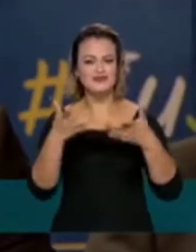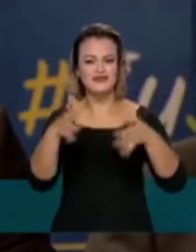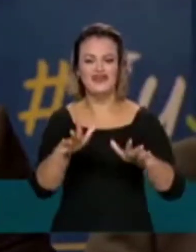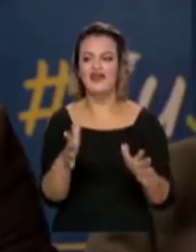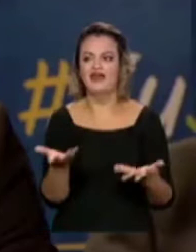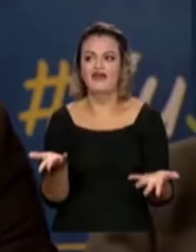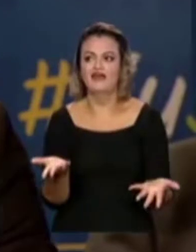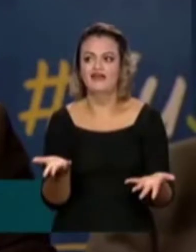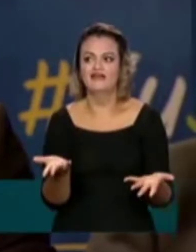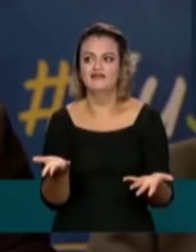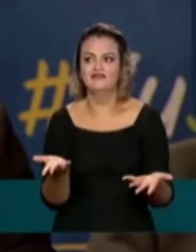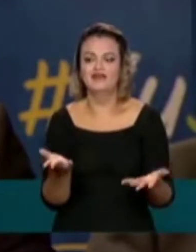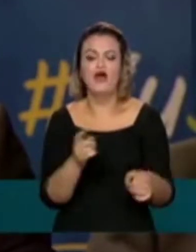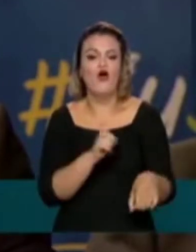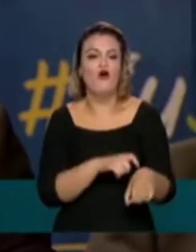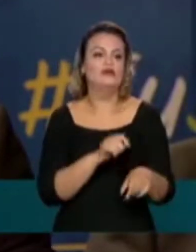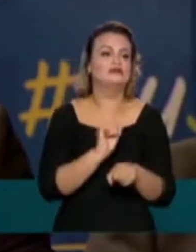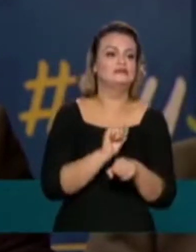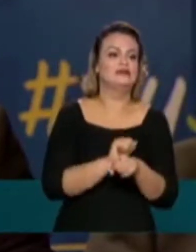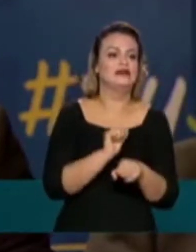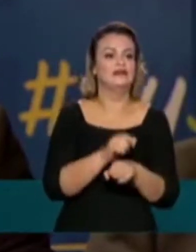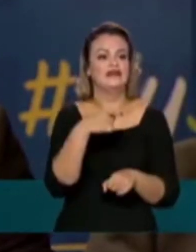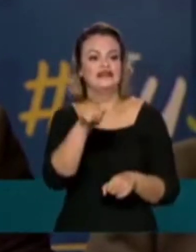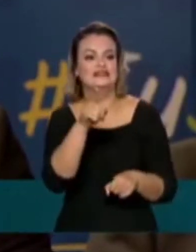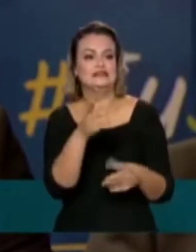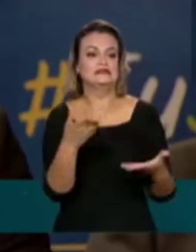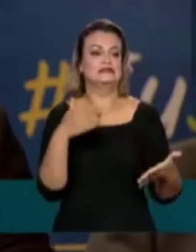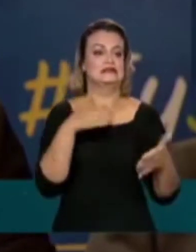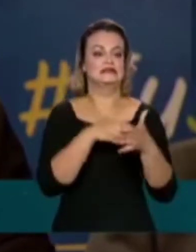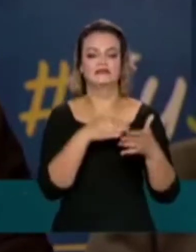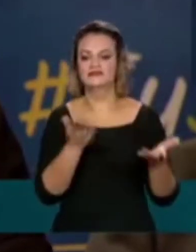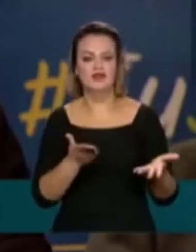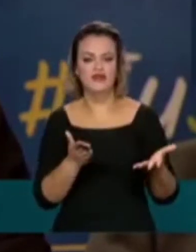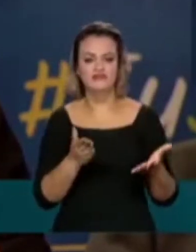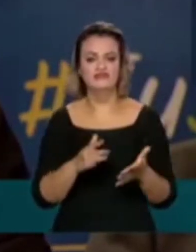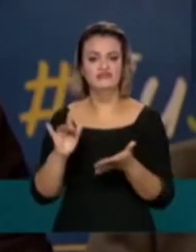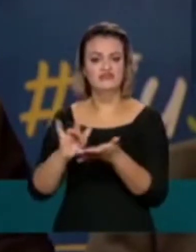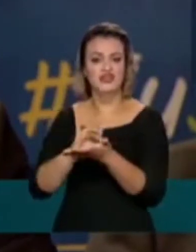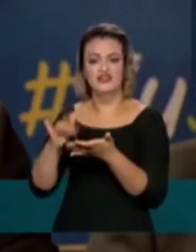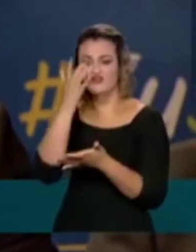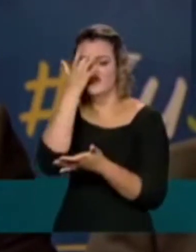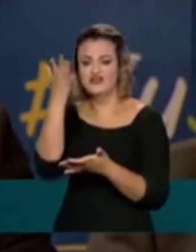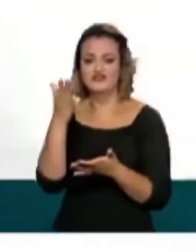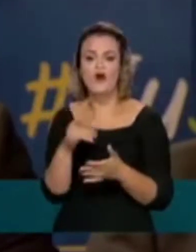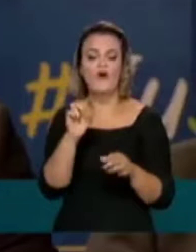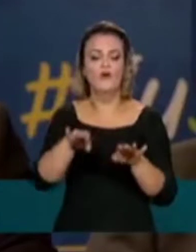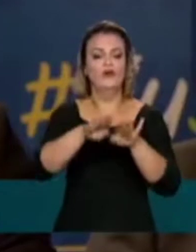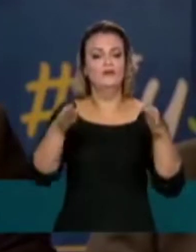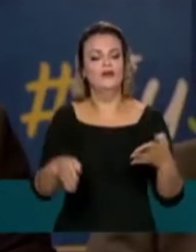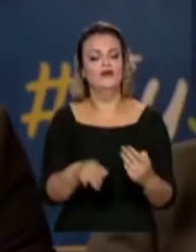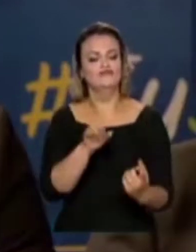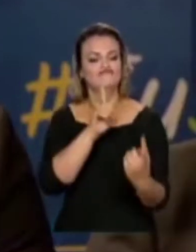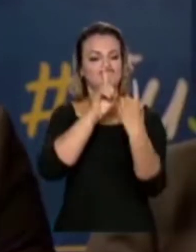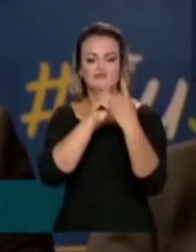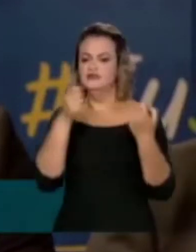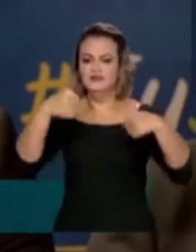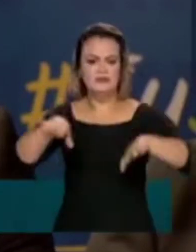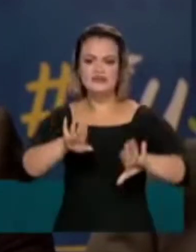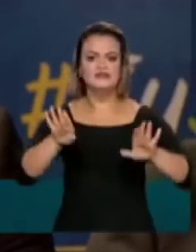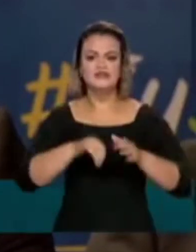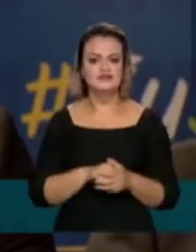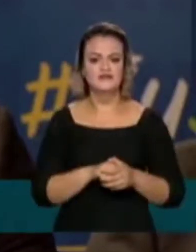restrita ao horário comercial para exercer a sua cidadania, nem fisicamente a um balcão. O governo precisa ser mais